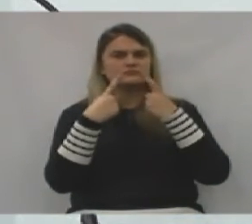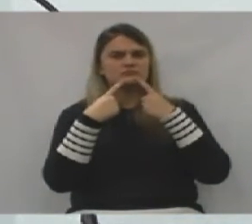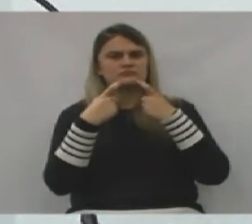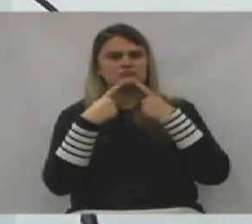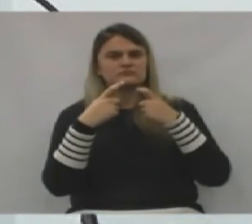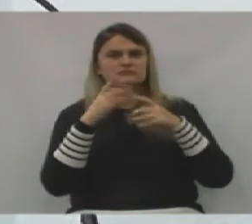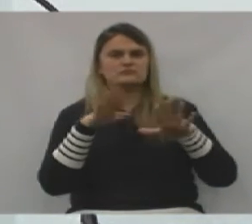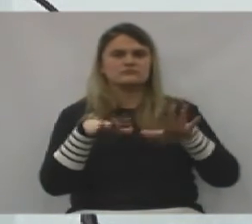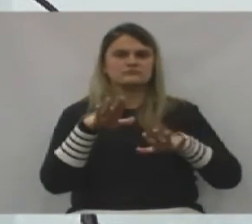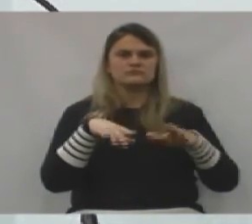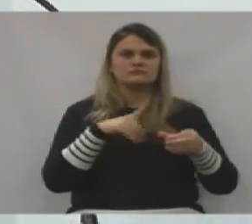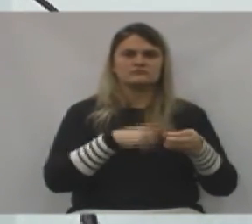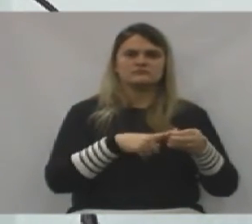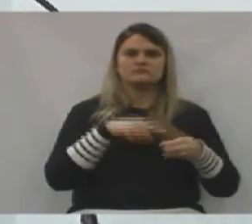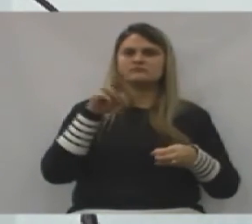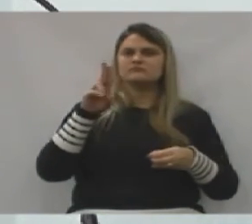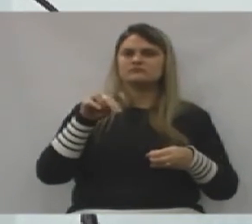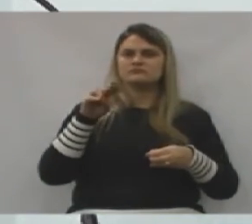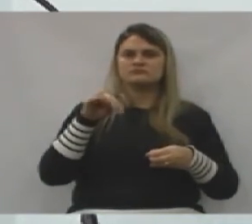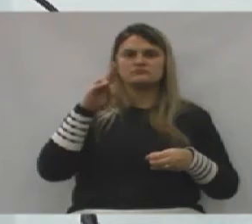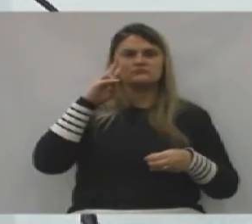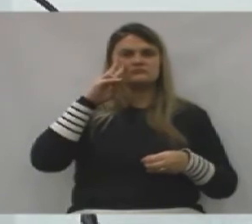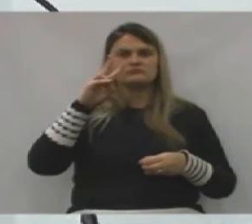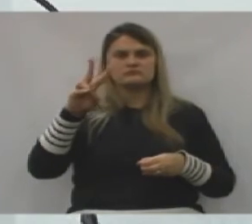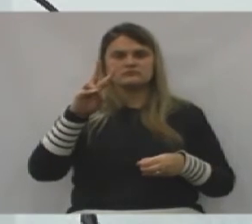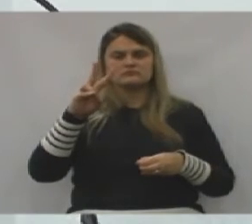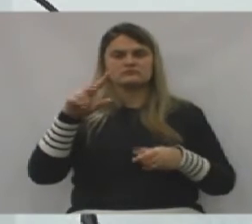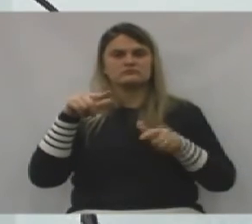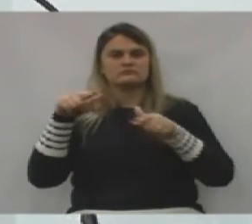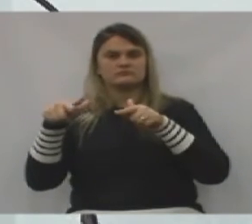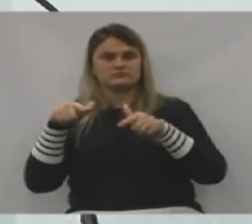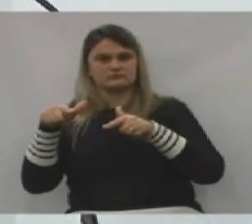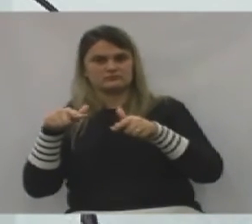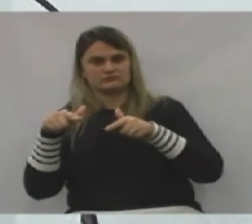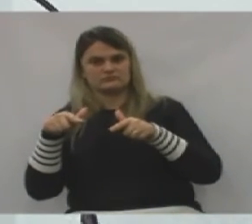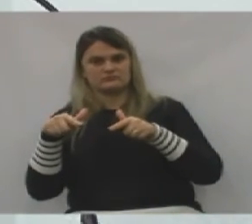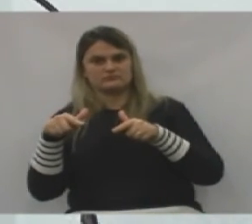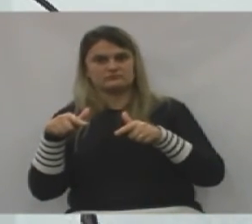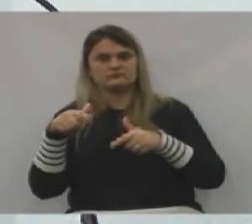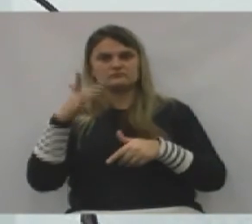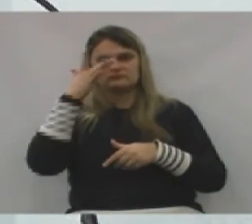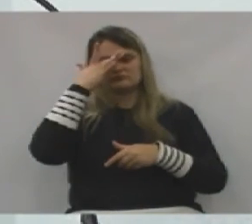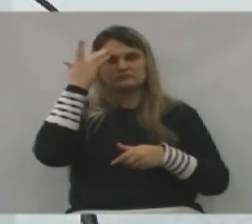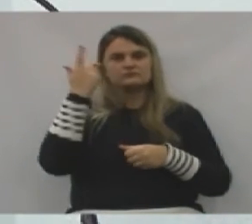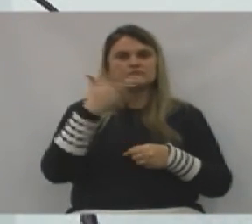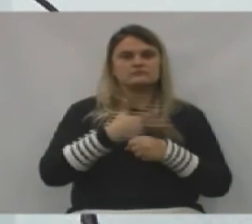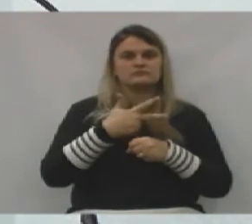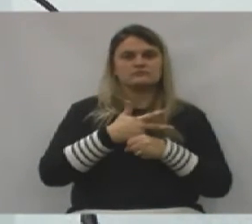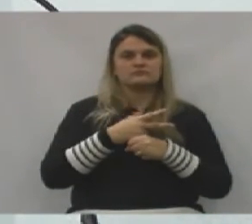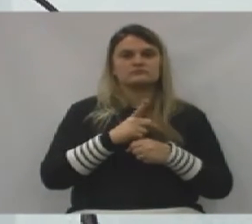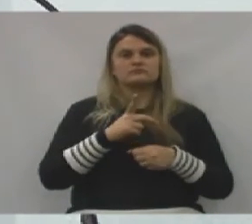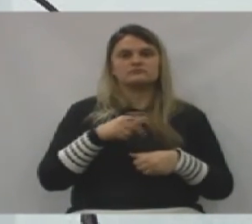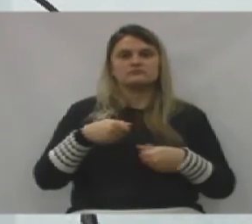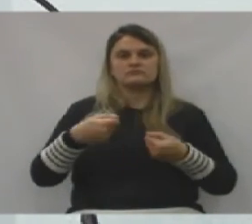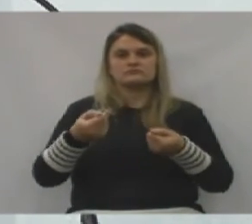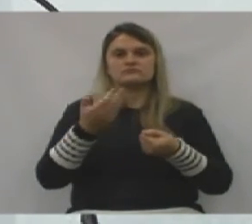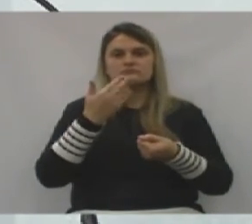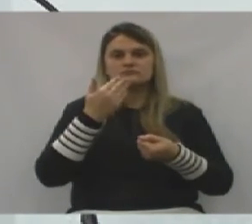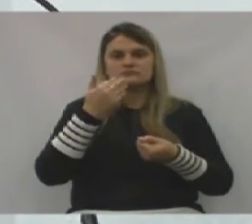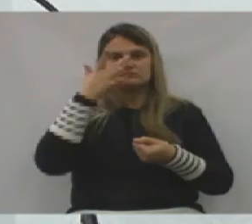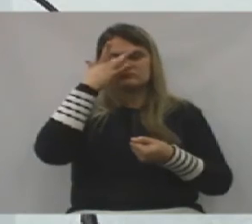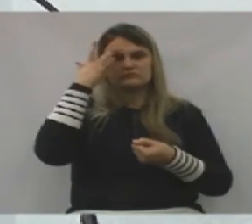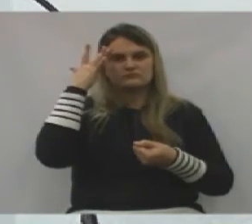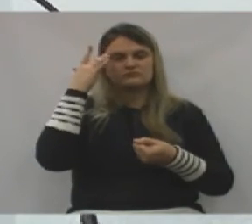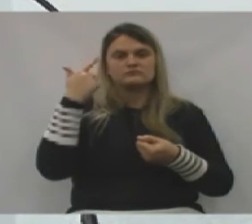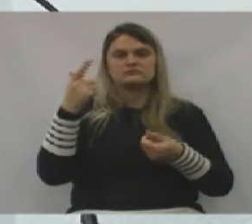na cidade de vez em quando, nunca vi numa instituição se dedicando para um idoso, dando de comer para uma senhora